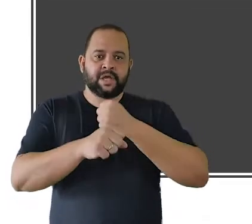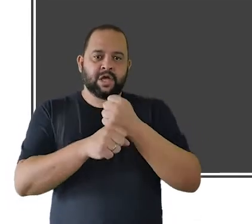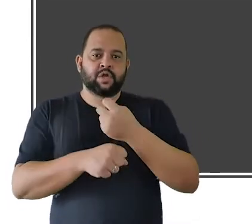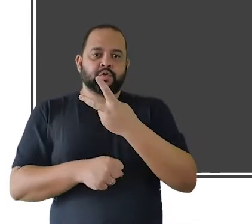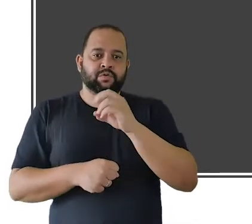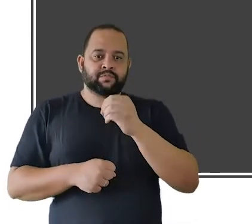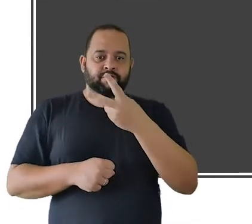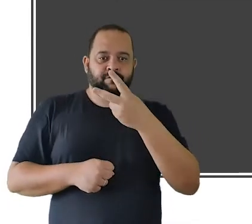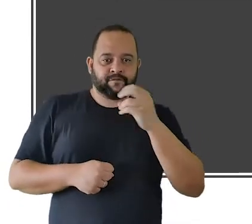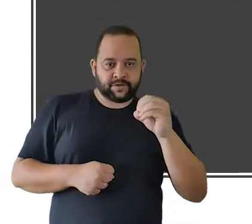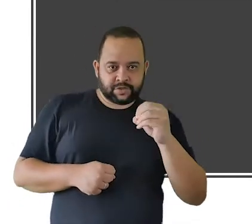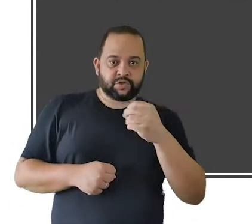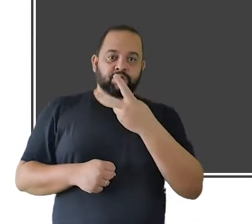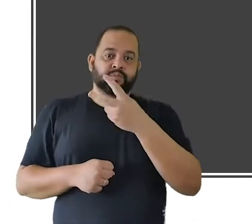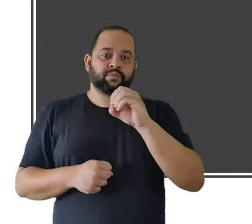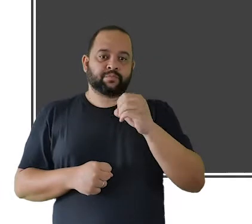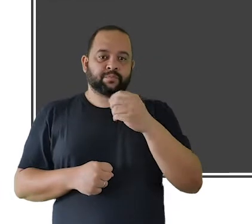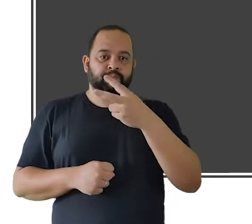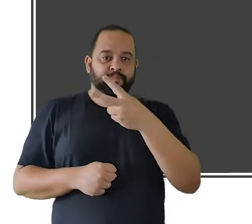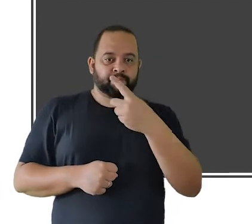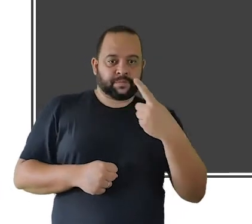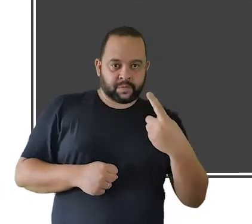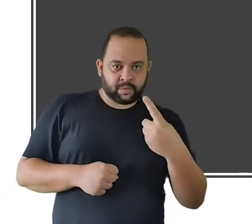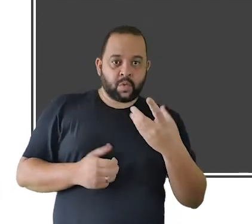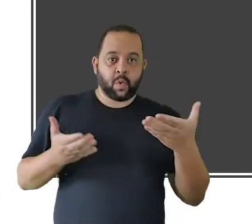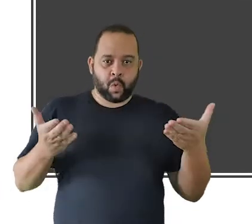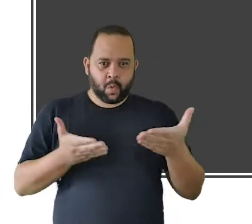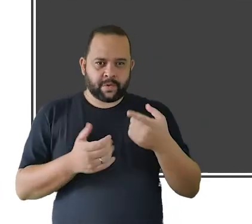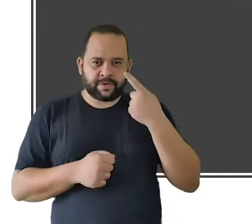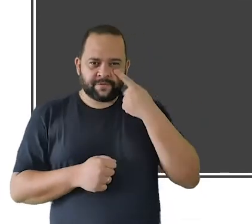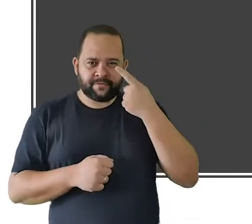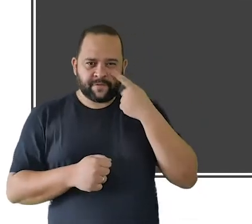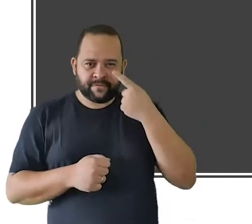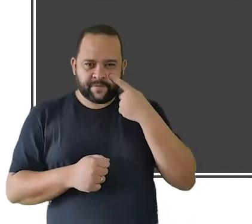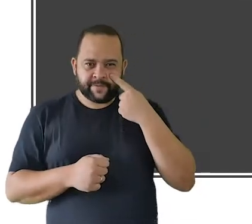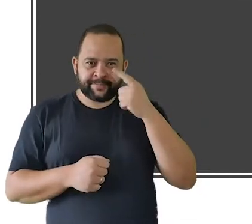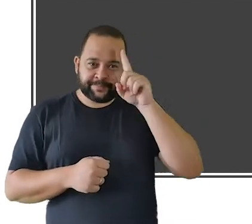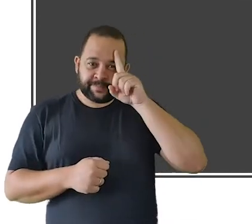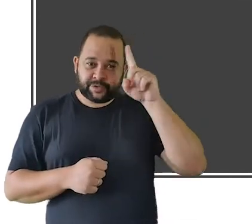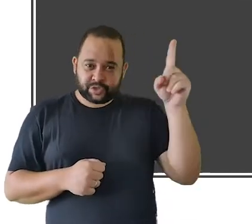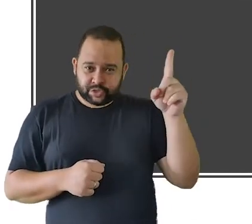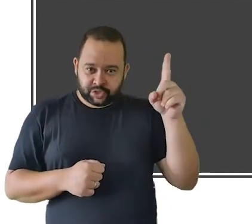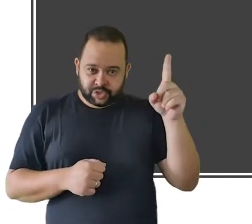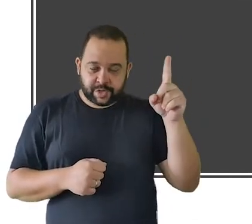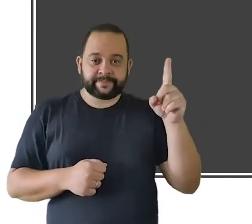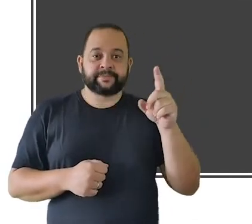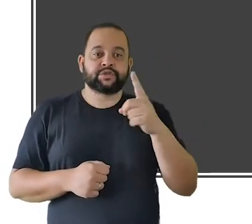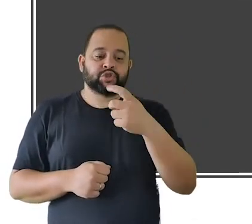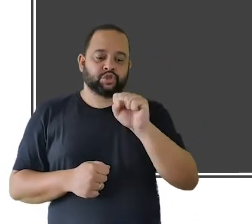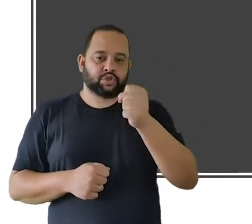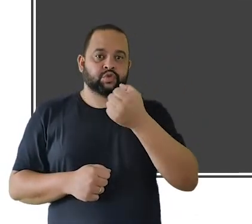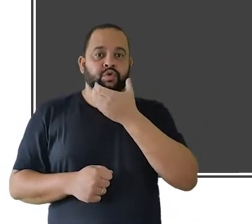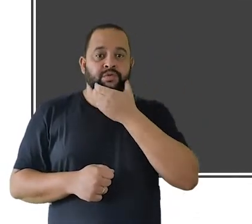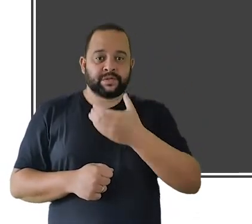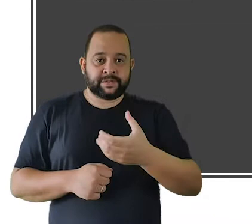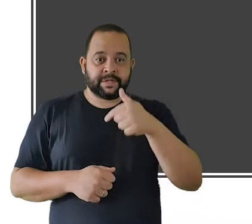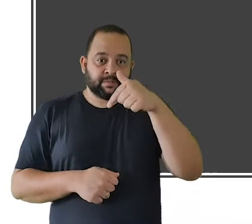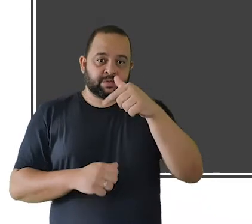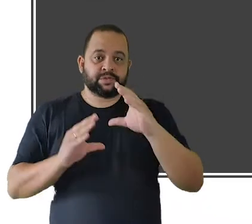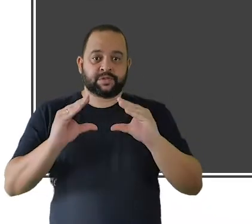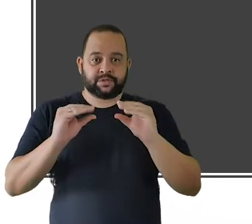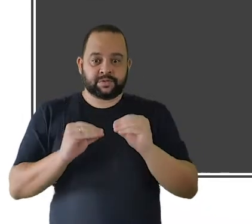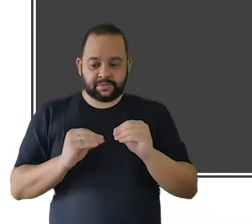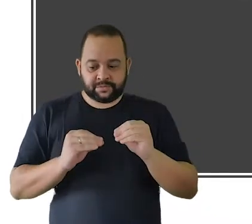-2021. O concerto que a gente vai assistir no dia 18 de dezembro, às 19h, é do